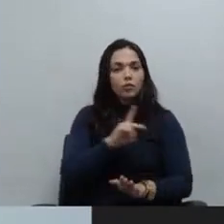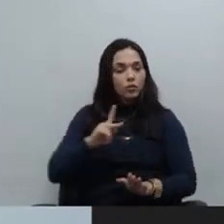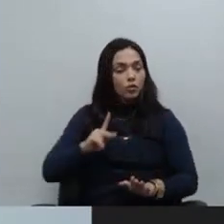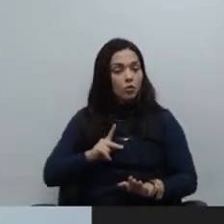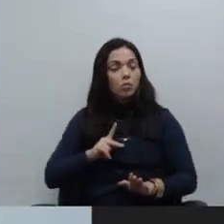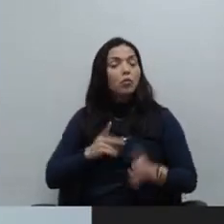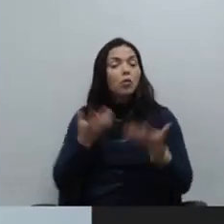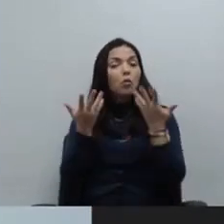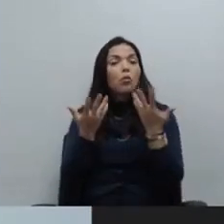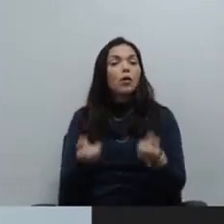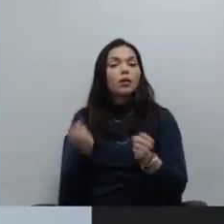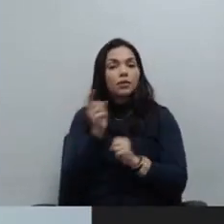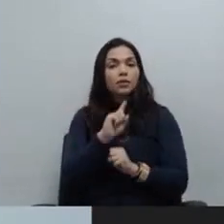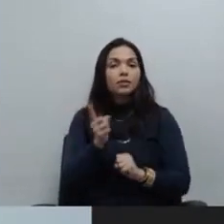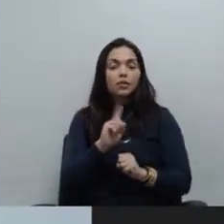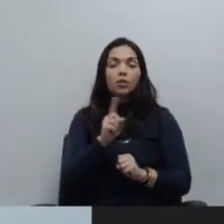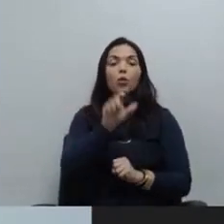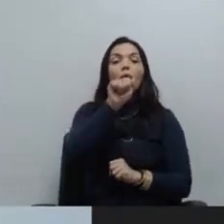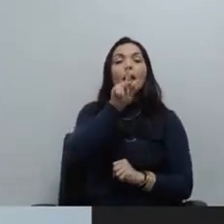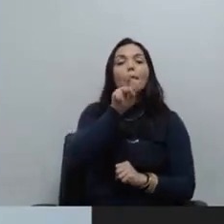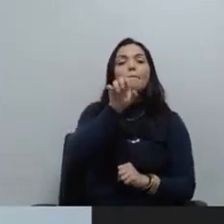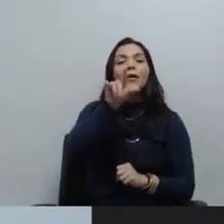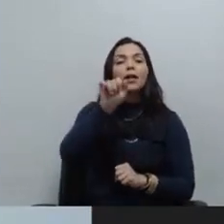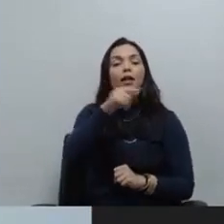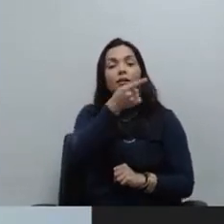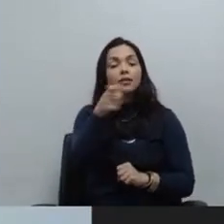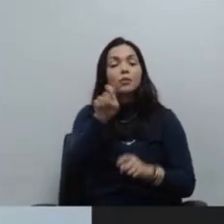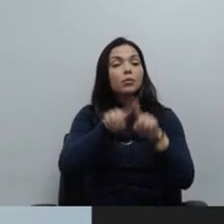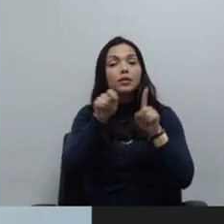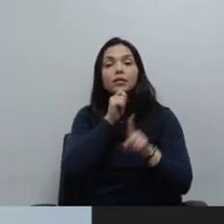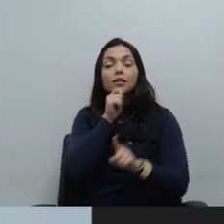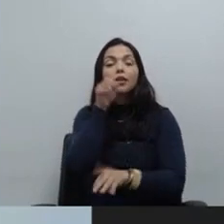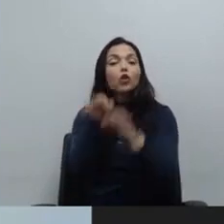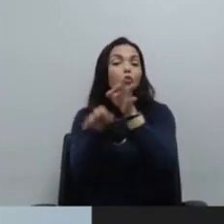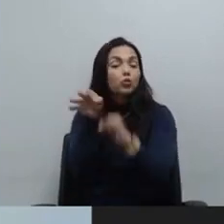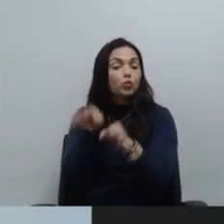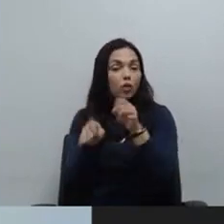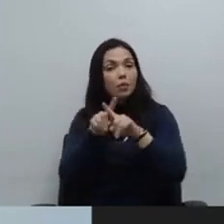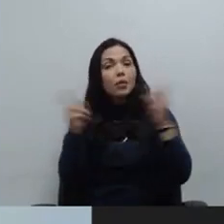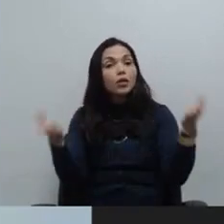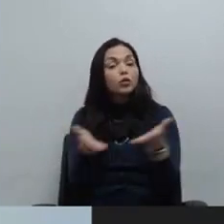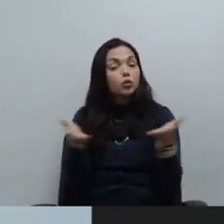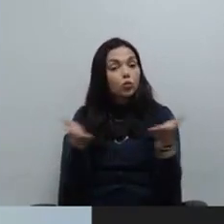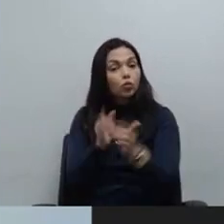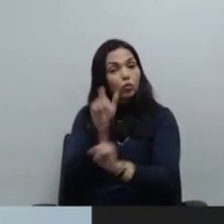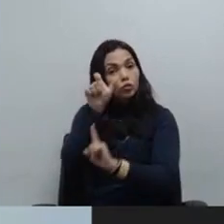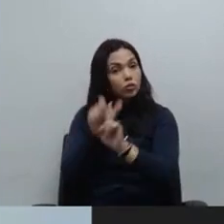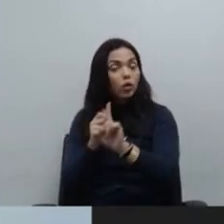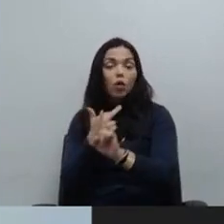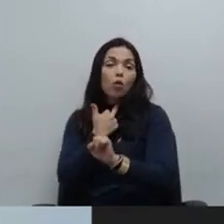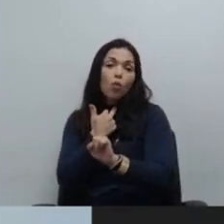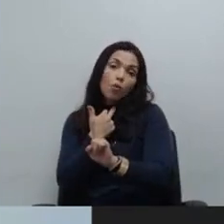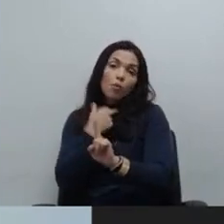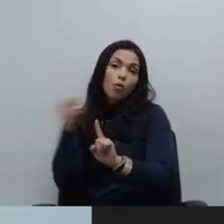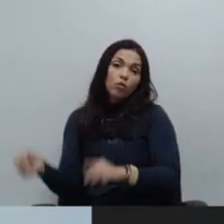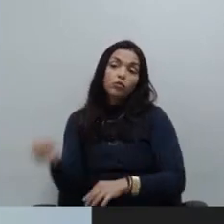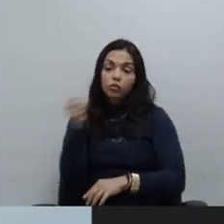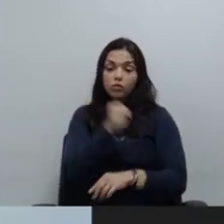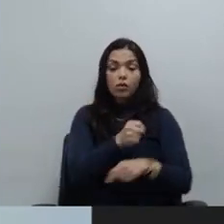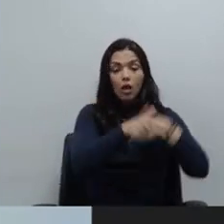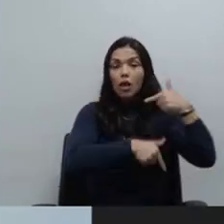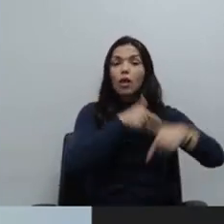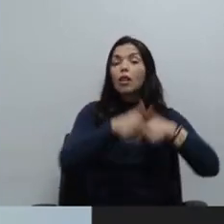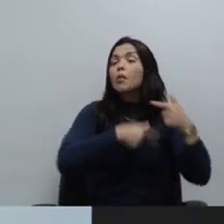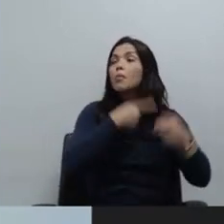e a apelação ainda não foi julgada. Mas, em outras palavras, o que acontece hoje é que o colega só não pode ser nomeado imediatamente